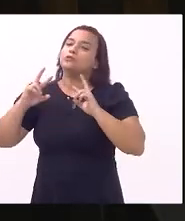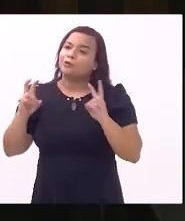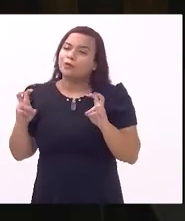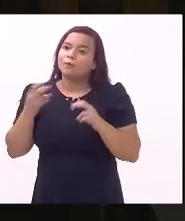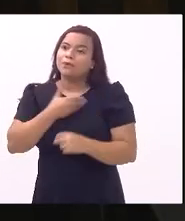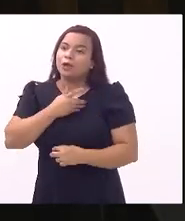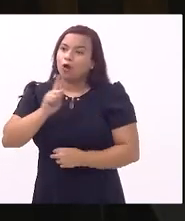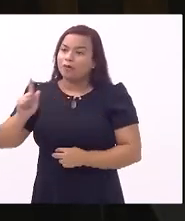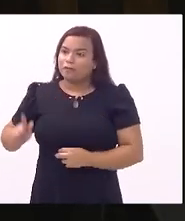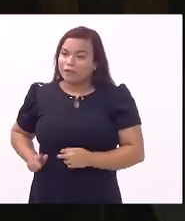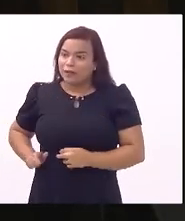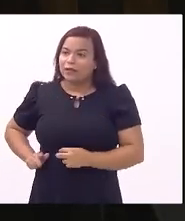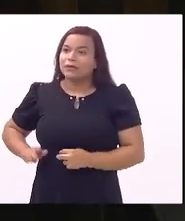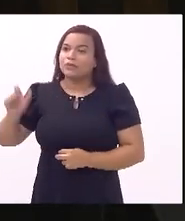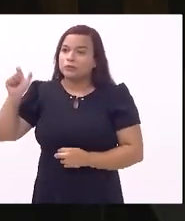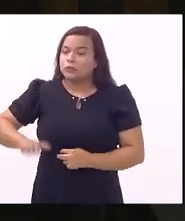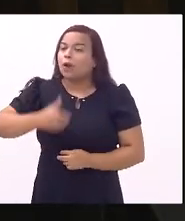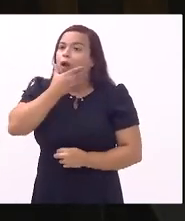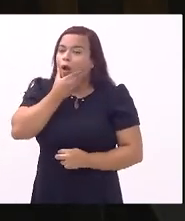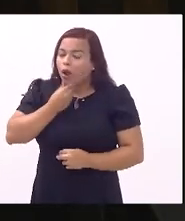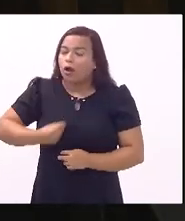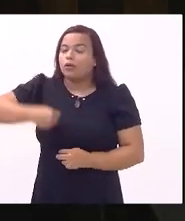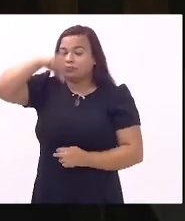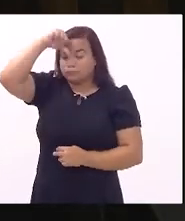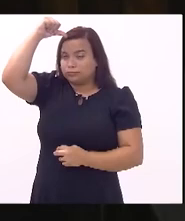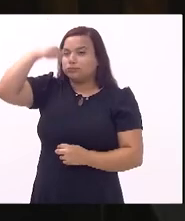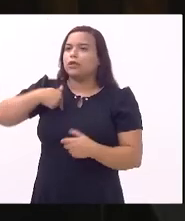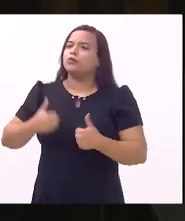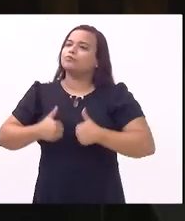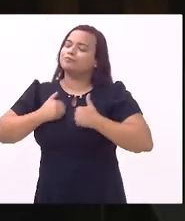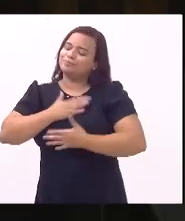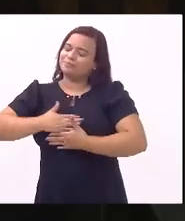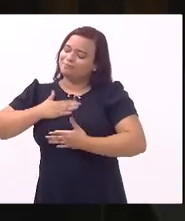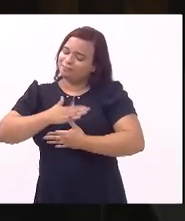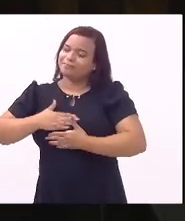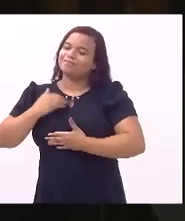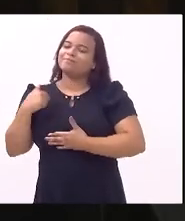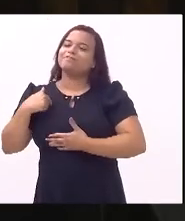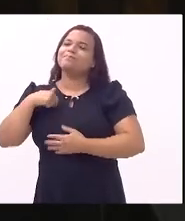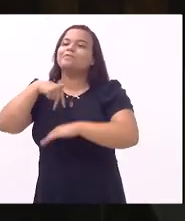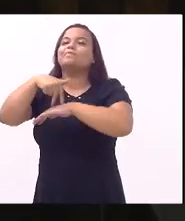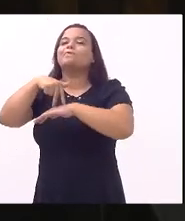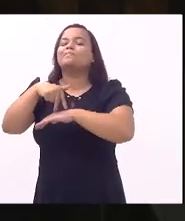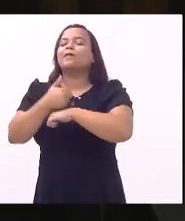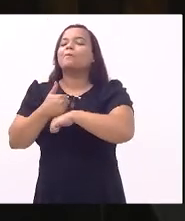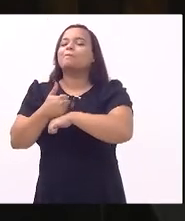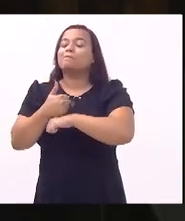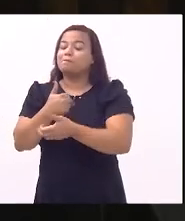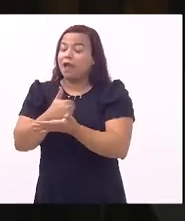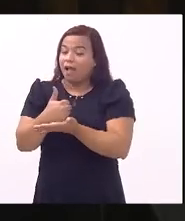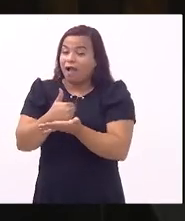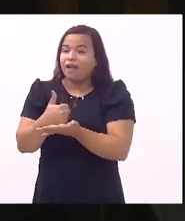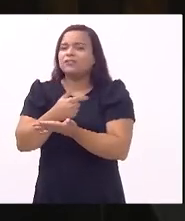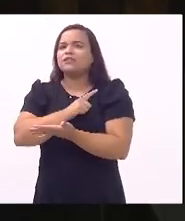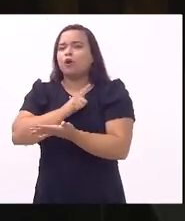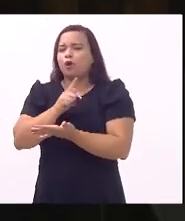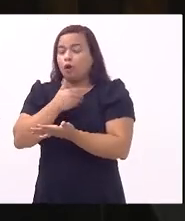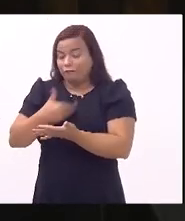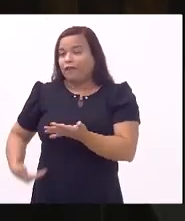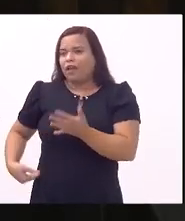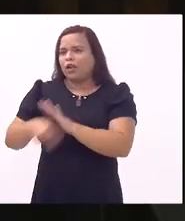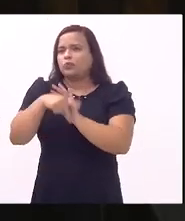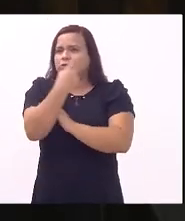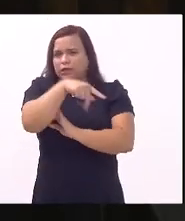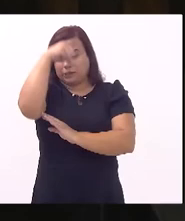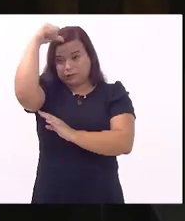Cláudio Castro que muito me honra ter feito parte né na condição de deputado estadual da base do governo do nosso Cláudio Castro